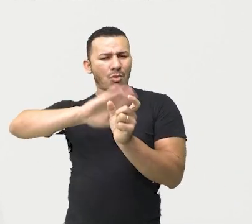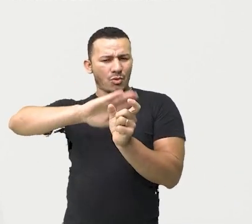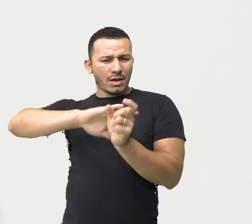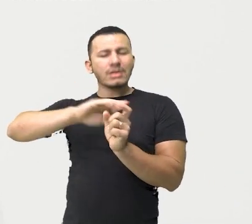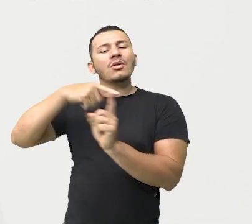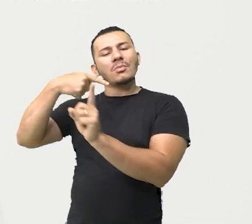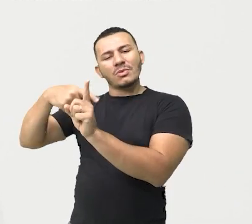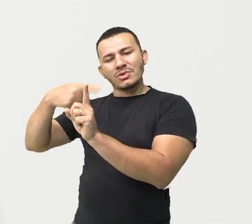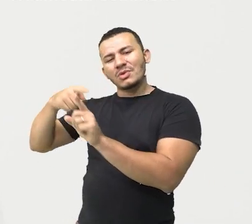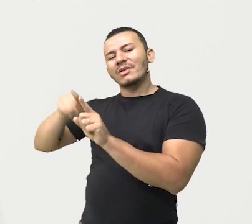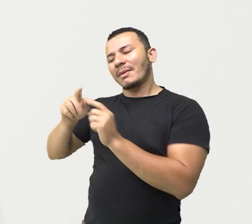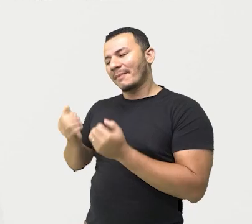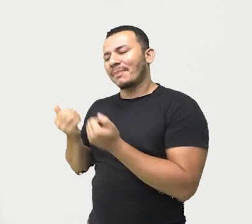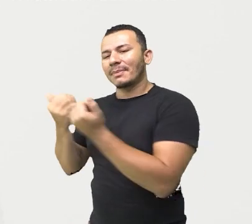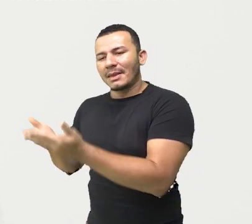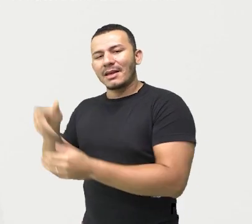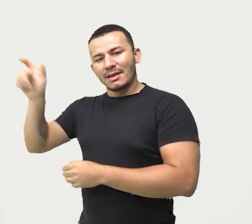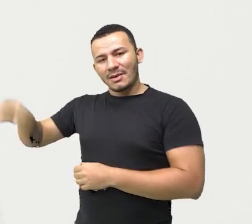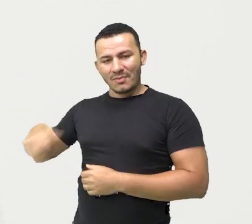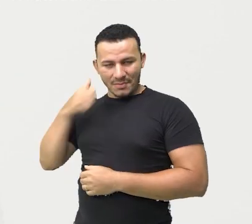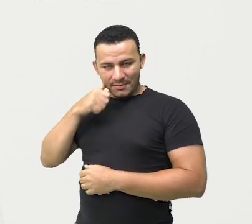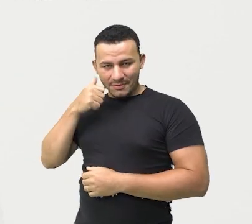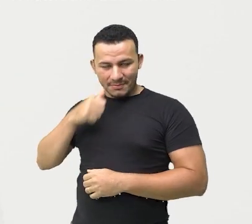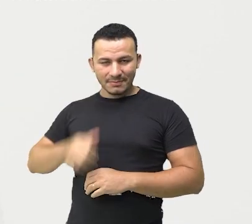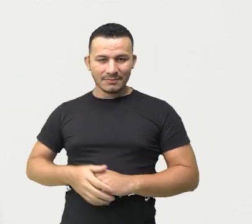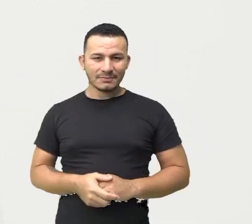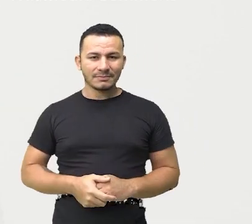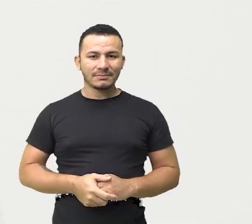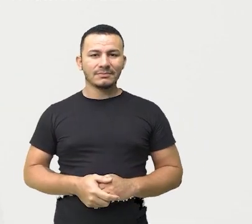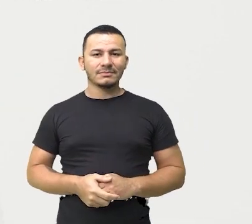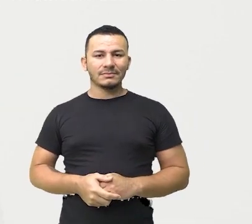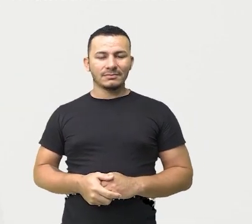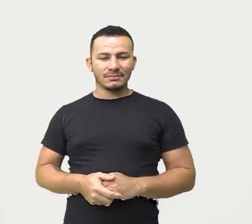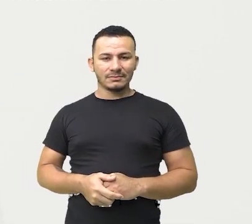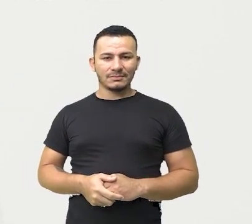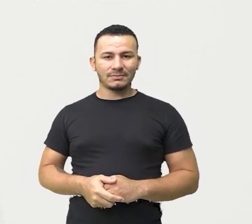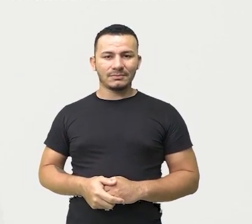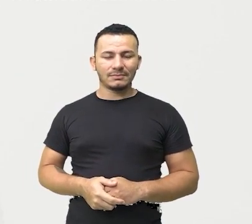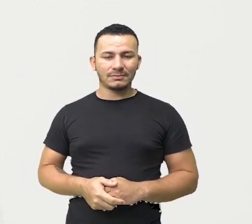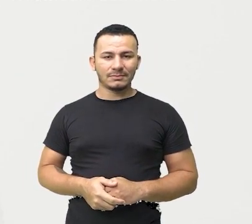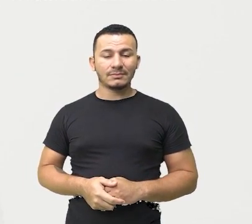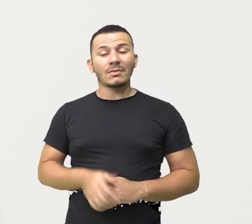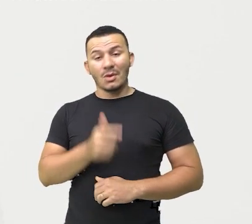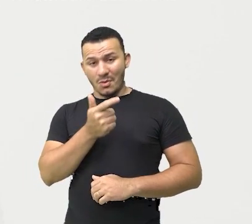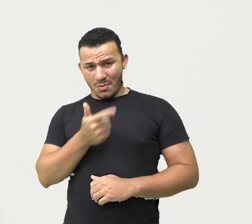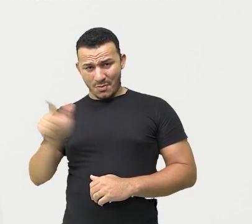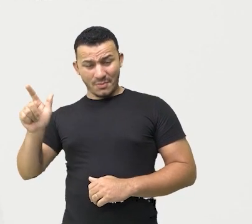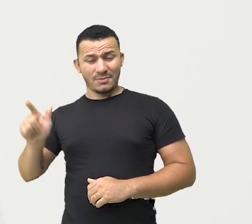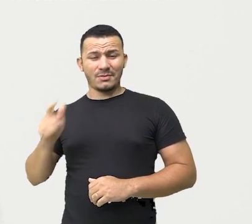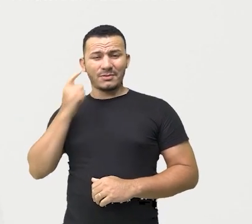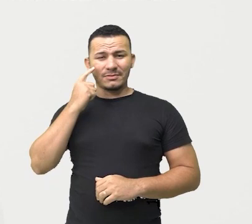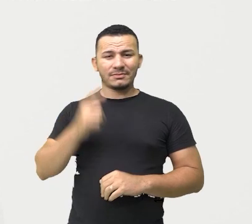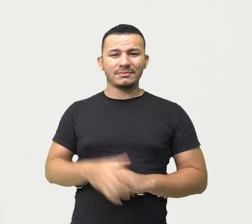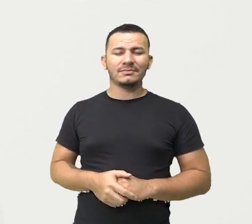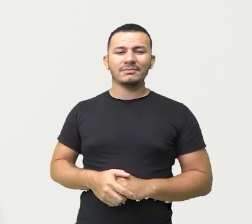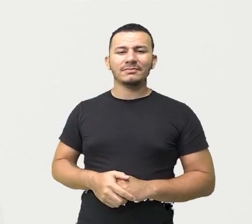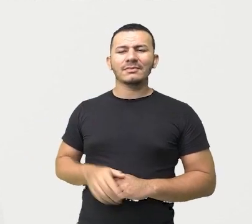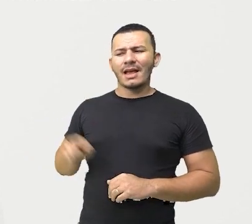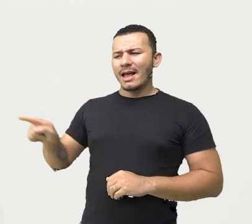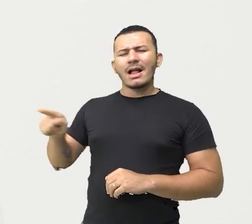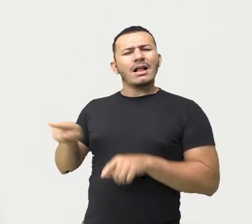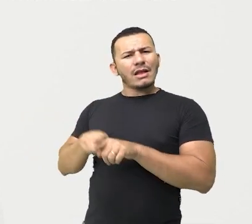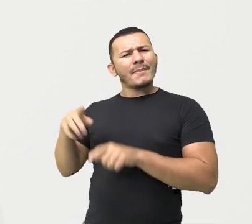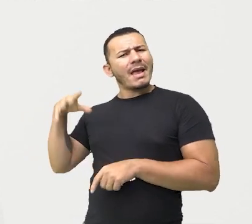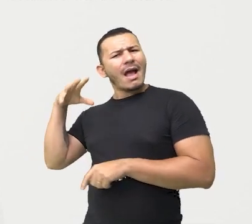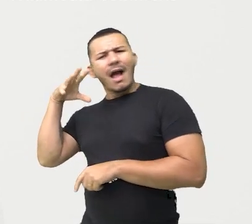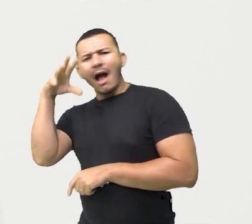positiva relacionada aí à personagem. Além disso, observem aqui, a mais rápida